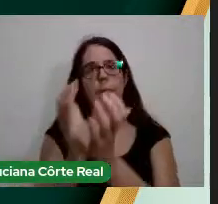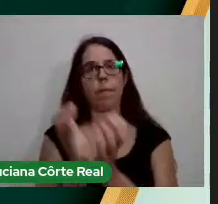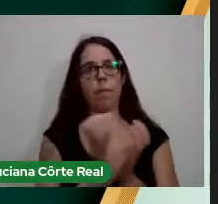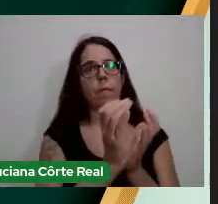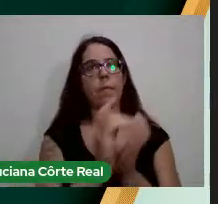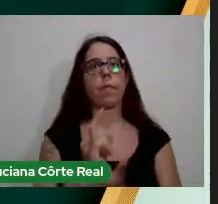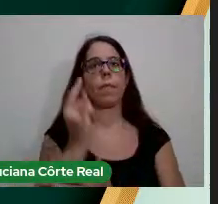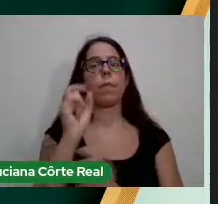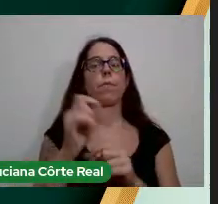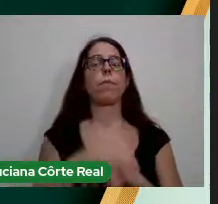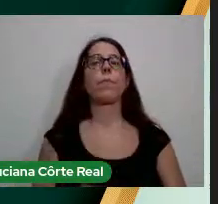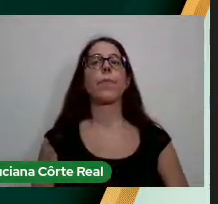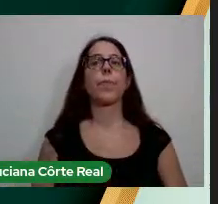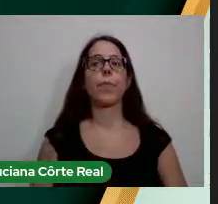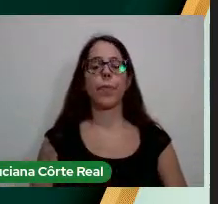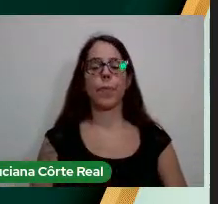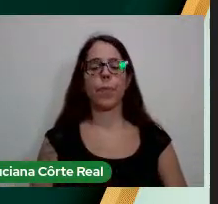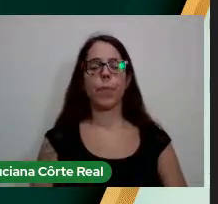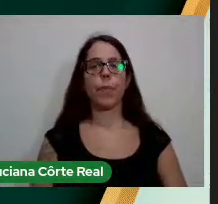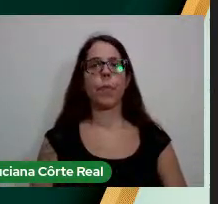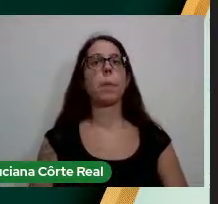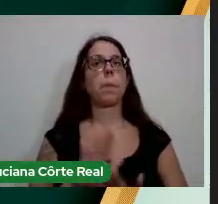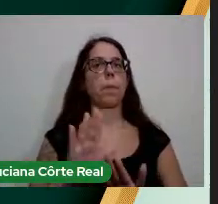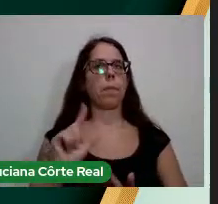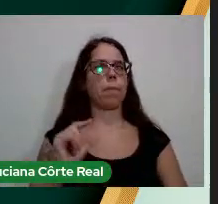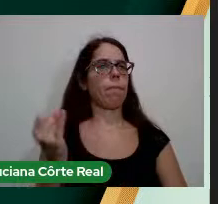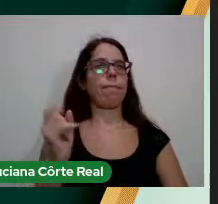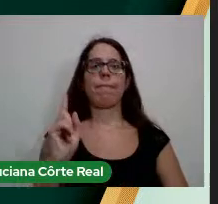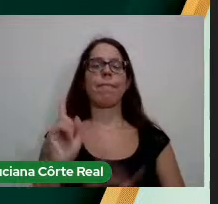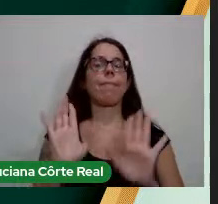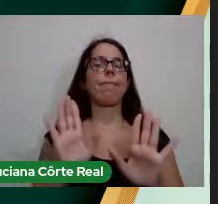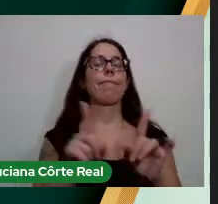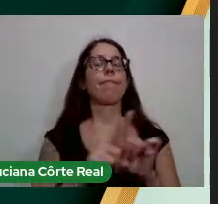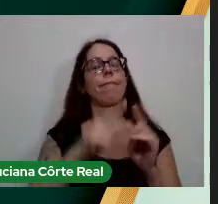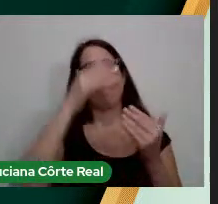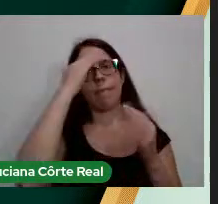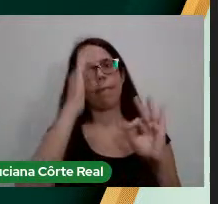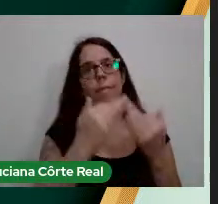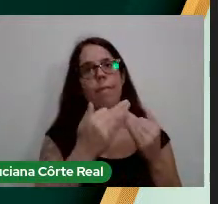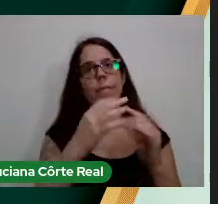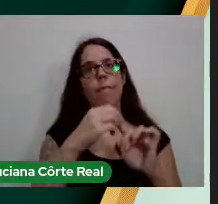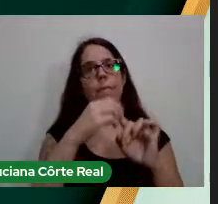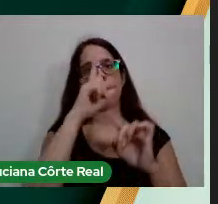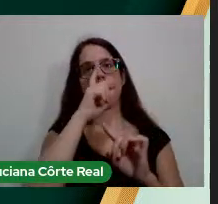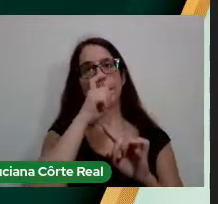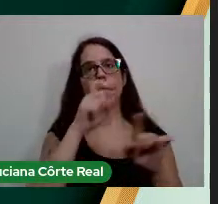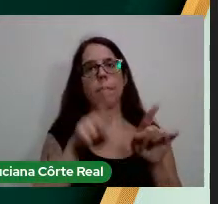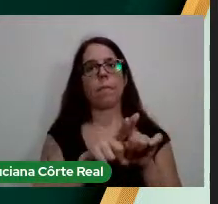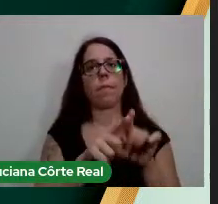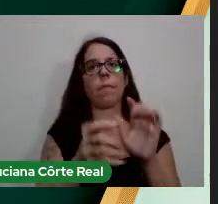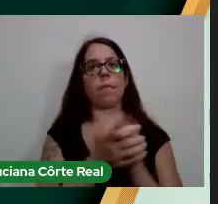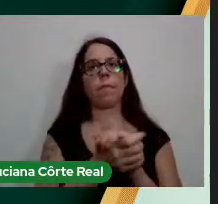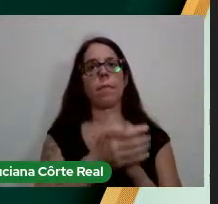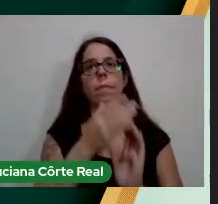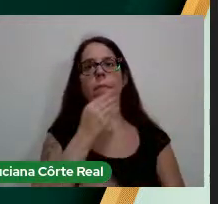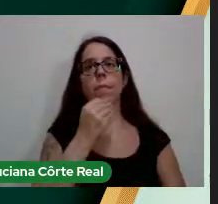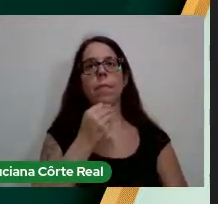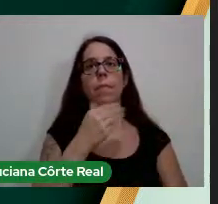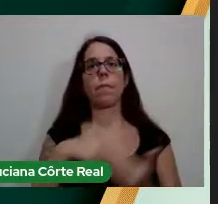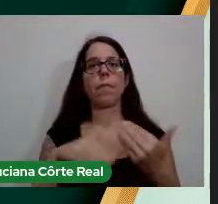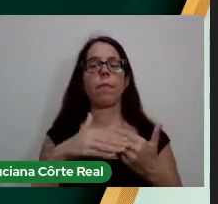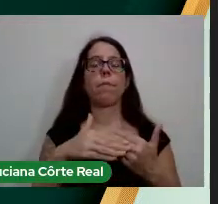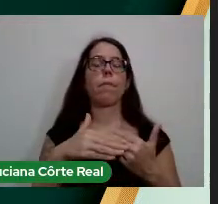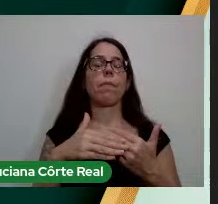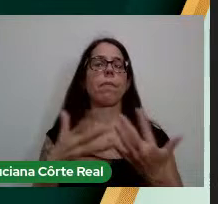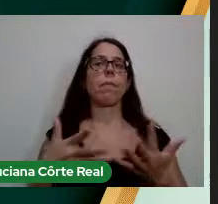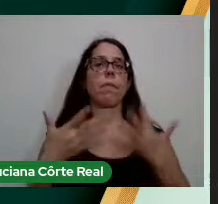por último, mas não menos importante, a minha família Especialmente aos meus pais e ao meu companheiro Por todo o incentivo nessa jornada